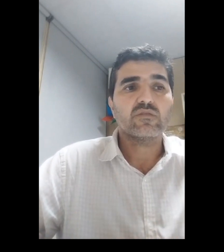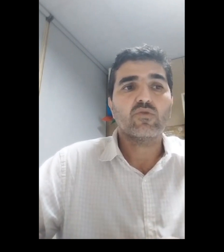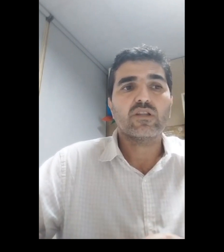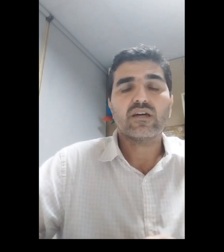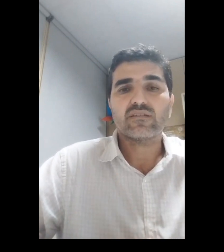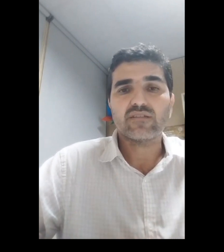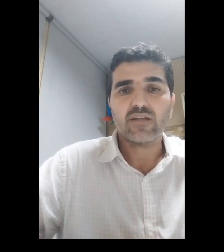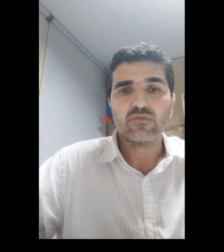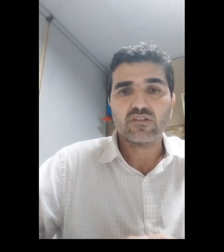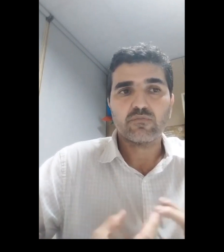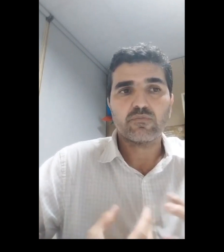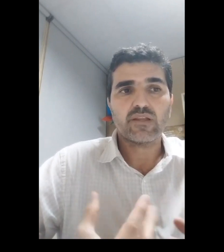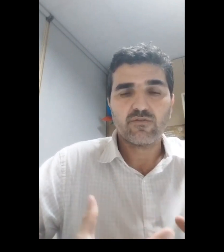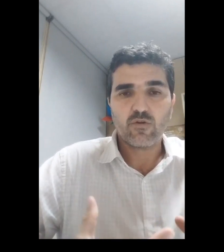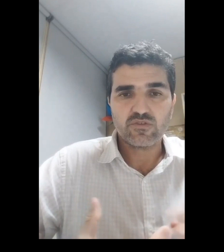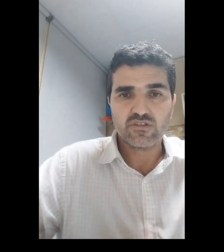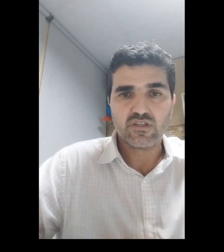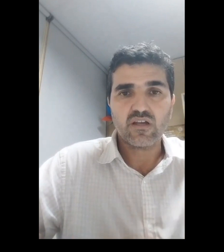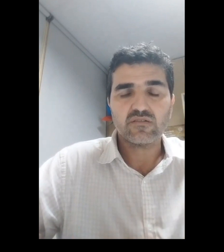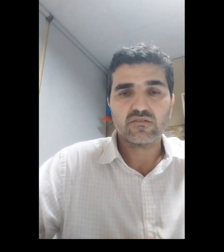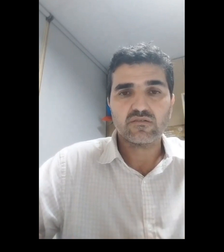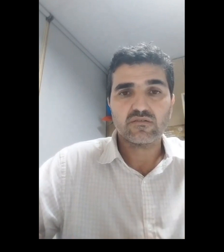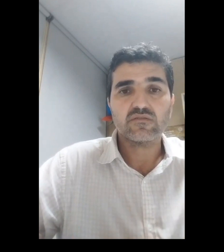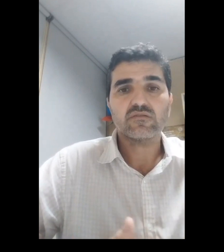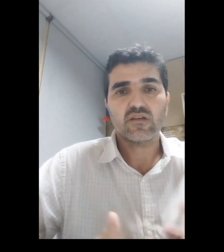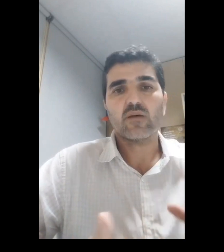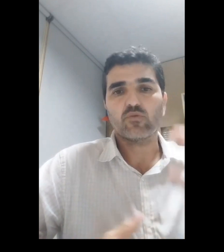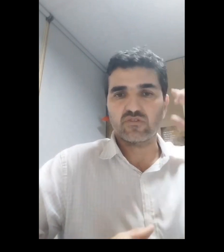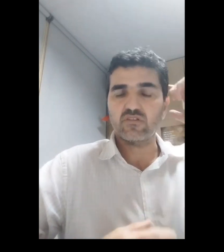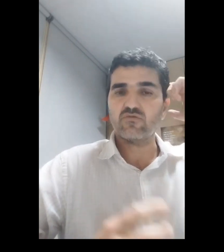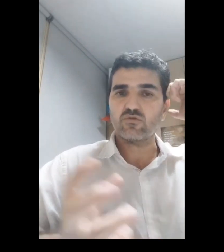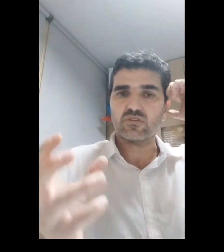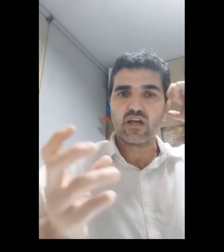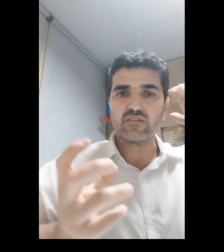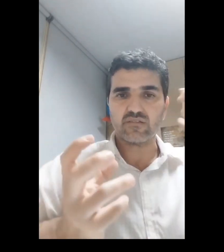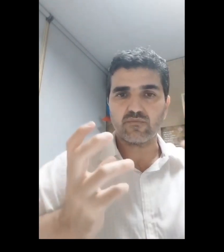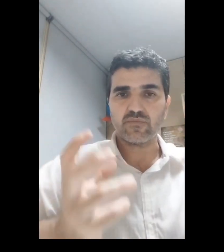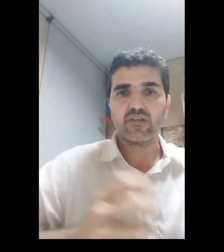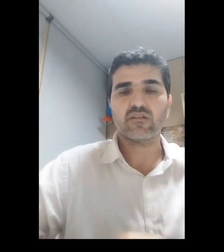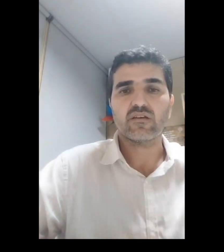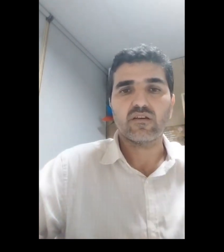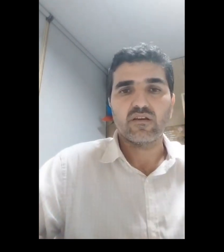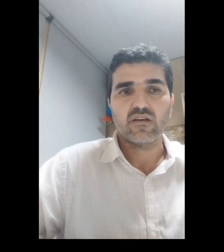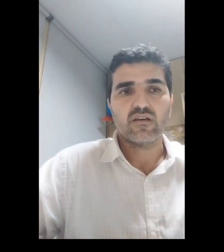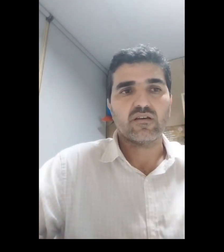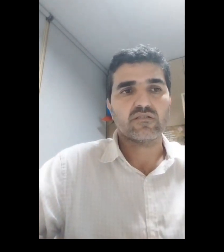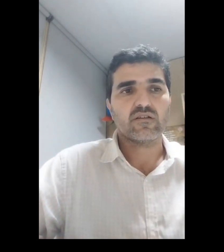precoce e monetarizado nas plataformas digitais será possível adotar essa